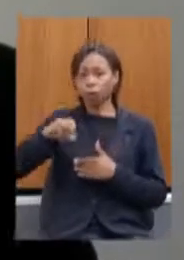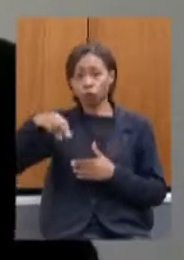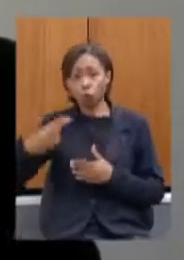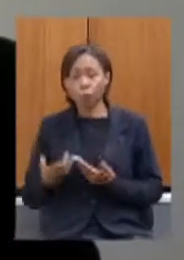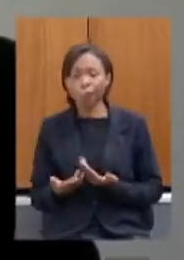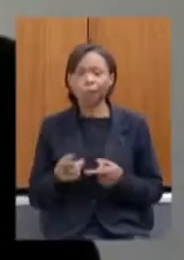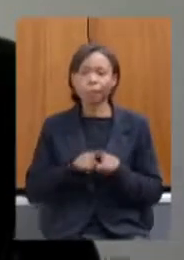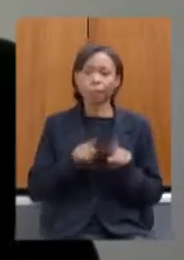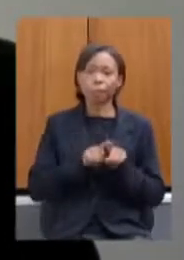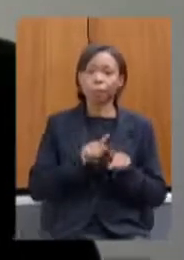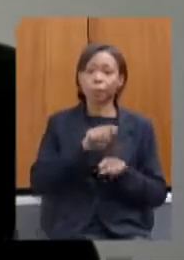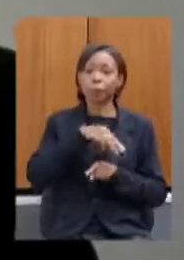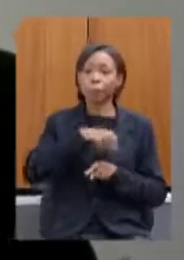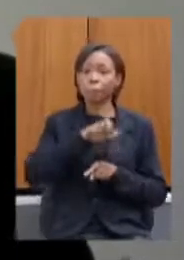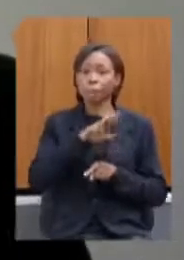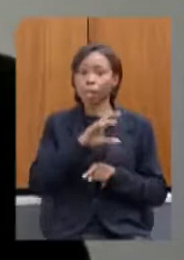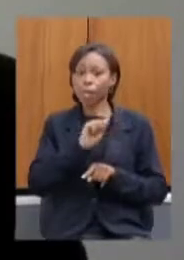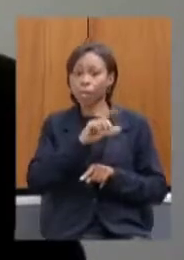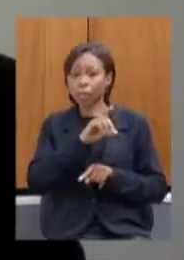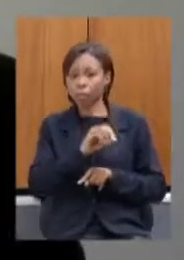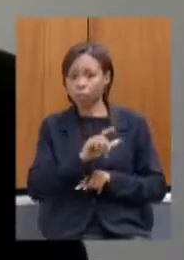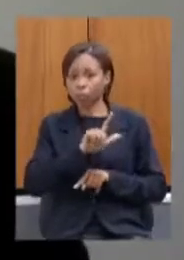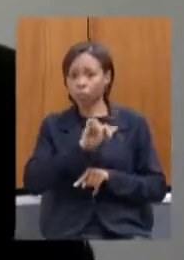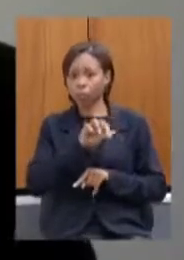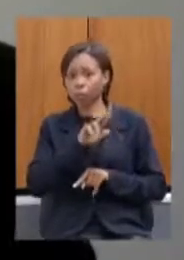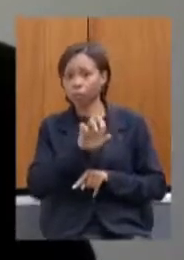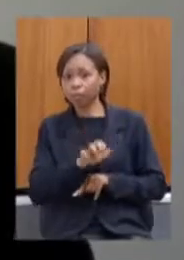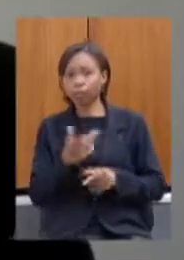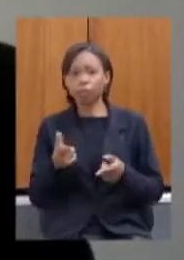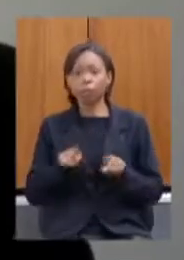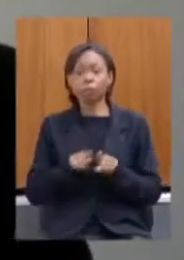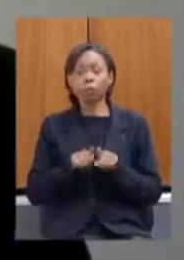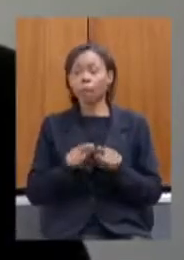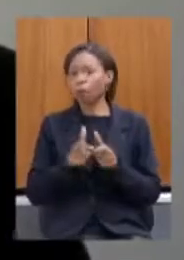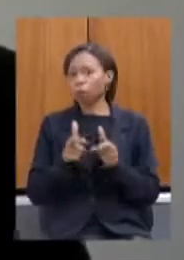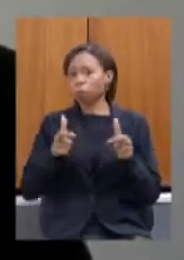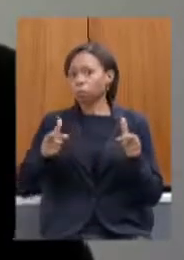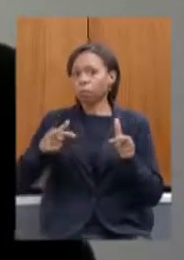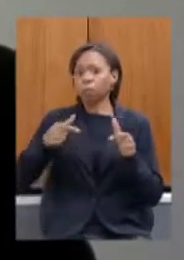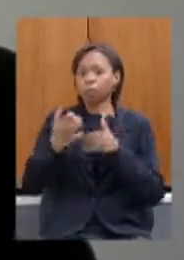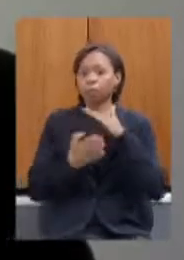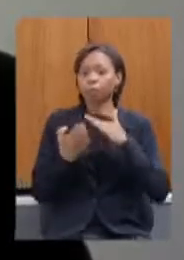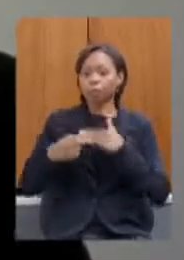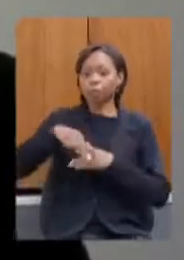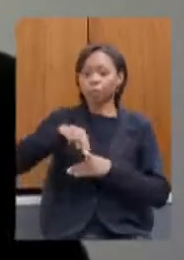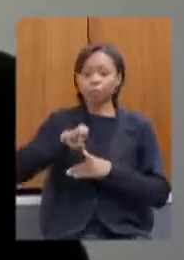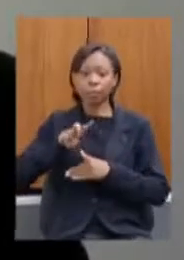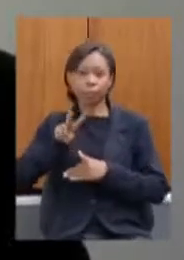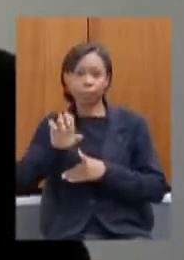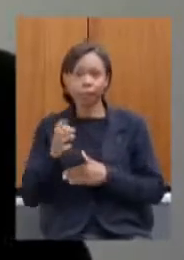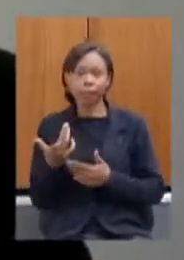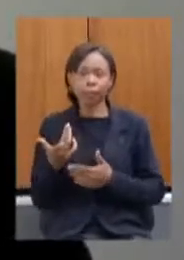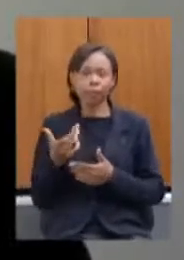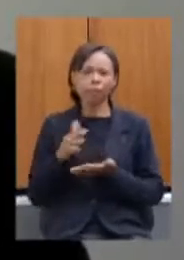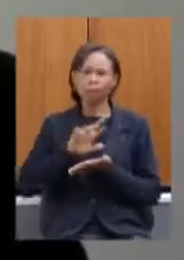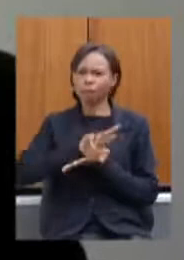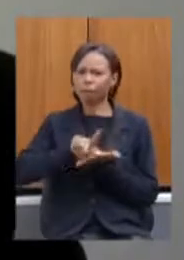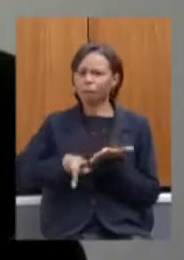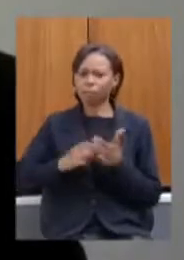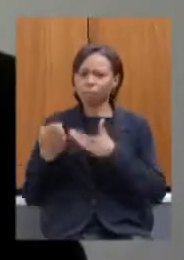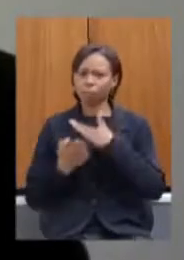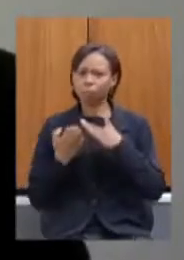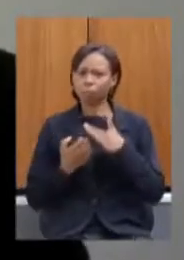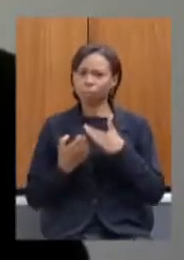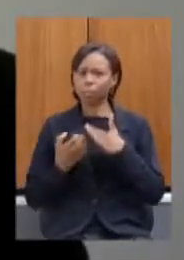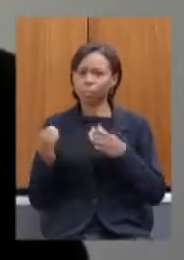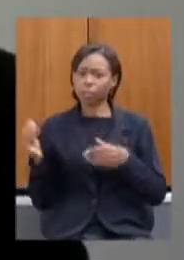aumento de produção da Ambev de aumento de concentração de empresas que resolvem fazer aqui em Minas seu investimento